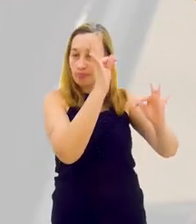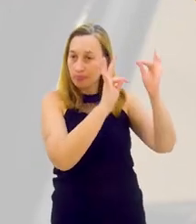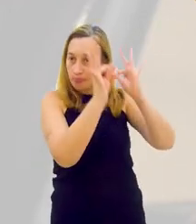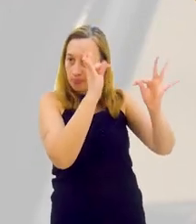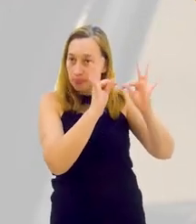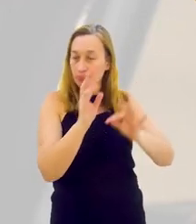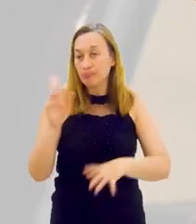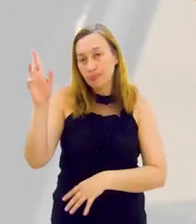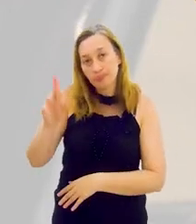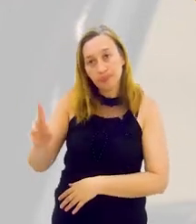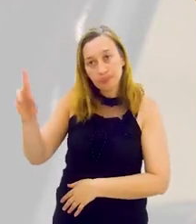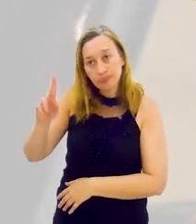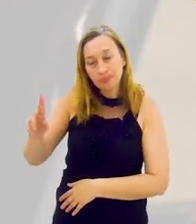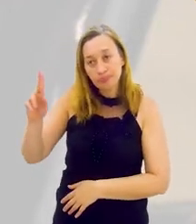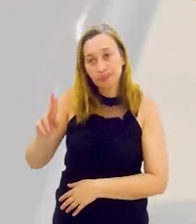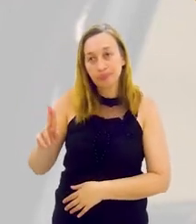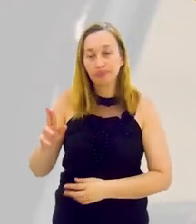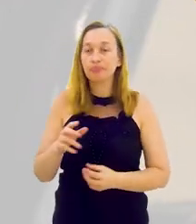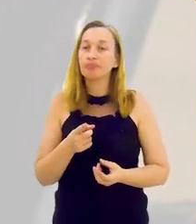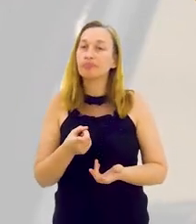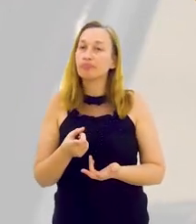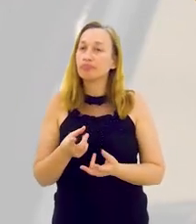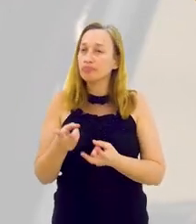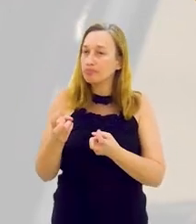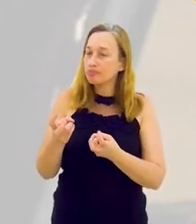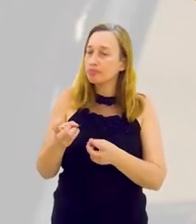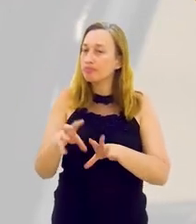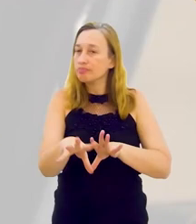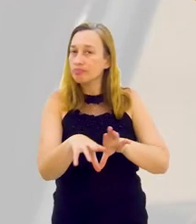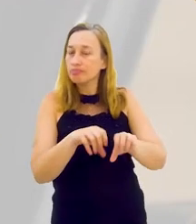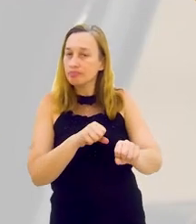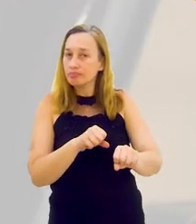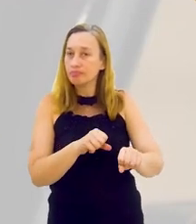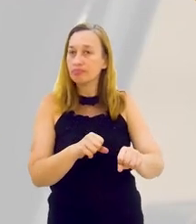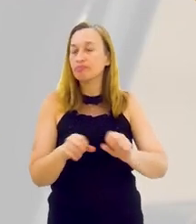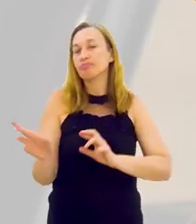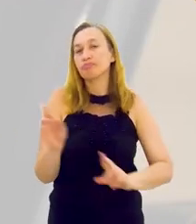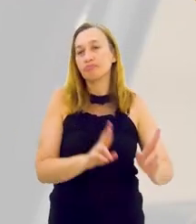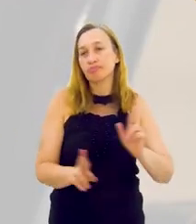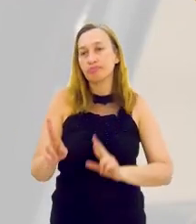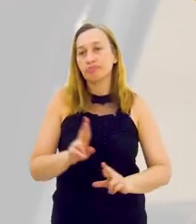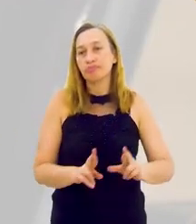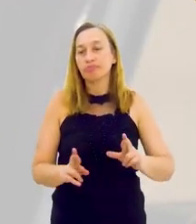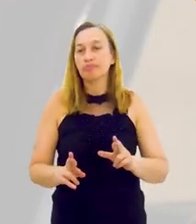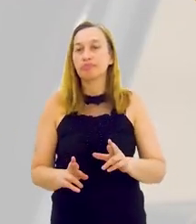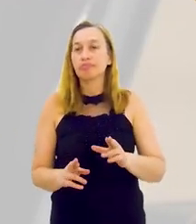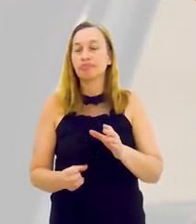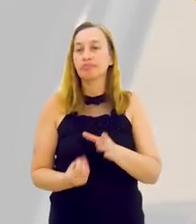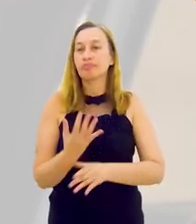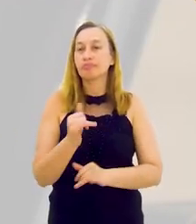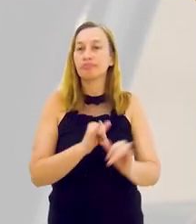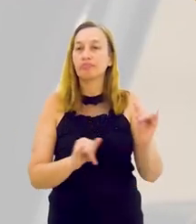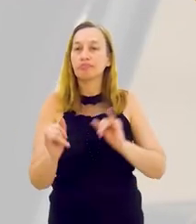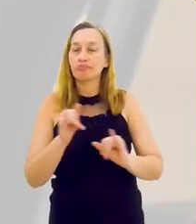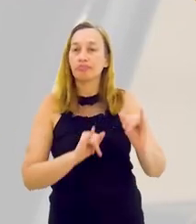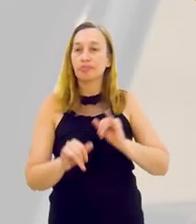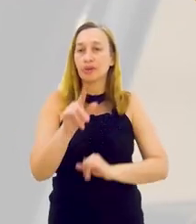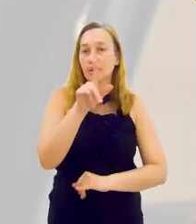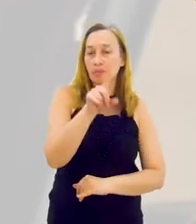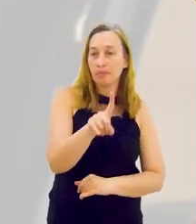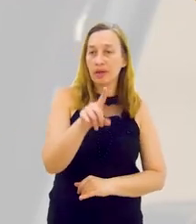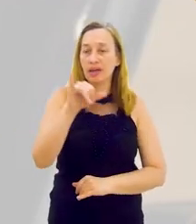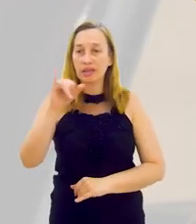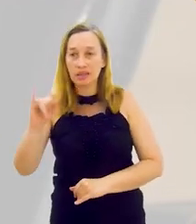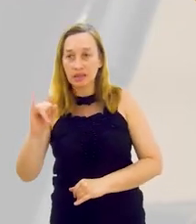estão os centros tecnológicos, as universidades, que é a partir daí que você vai ter uma boa formação e vai se relacionar para gerar informação